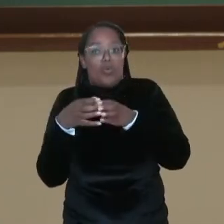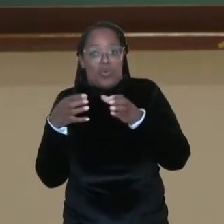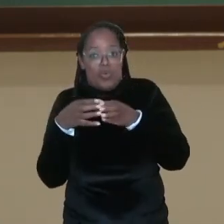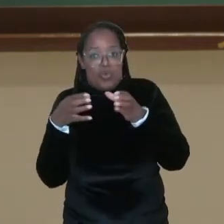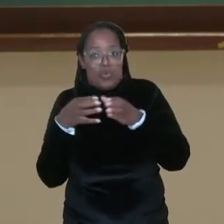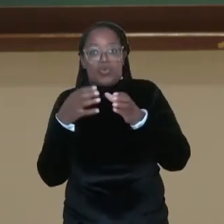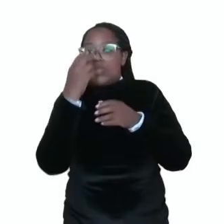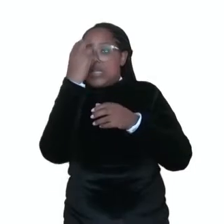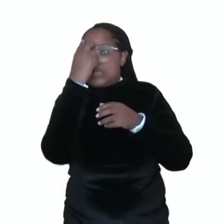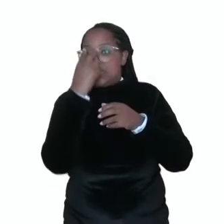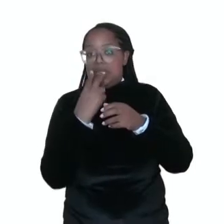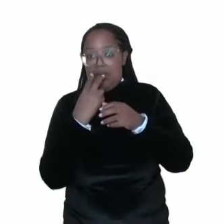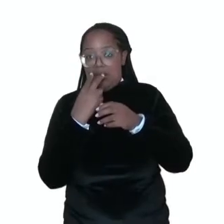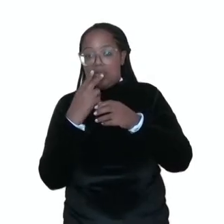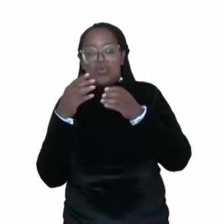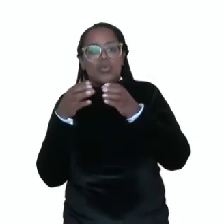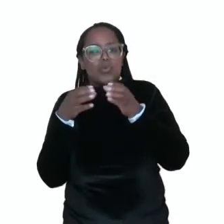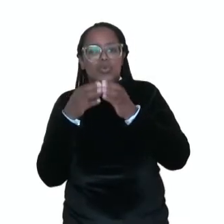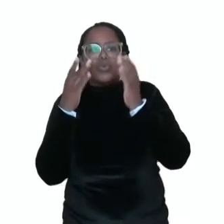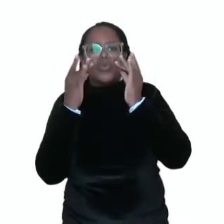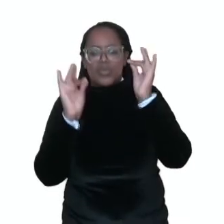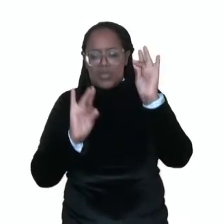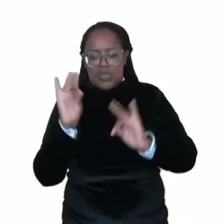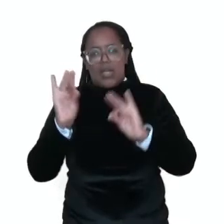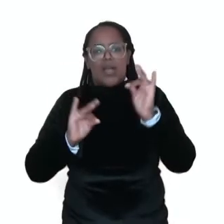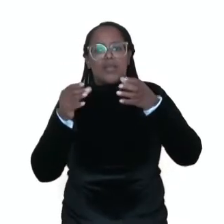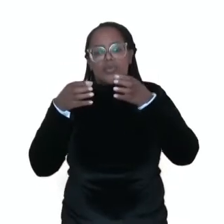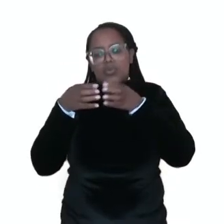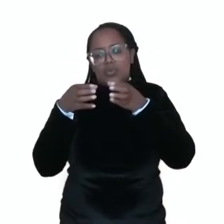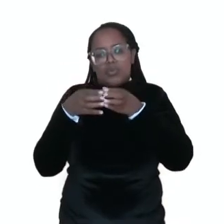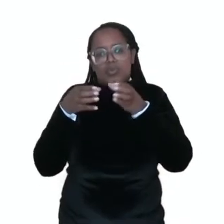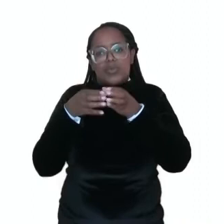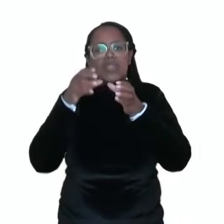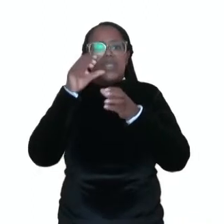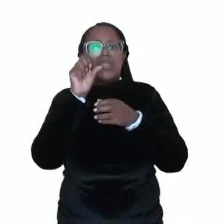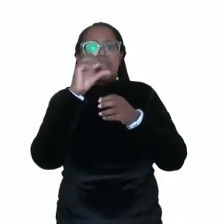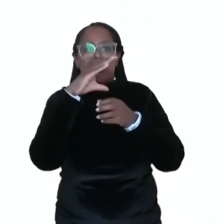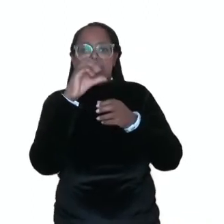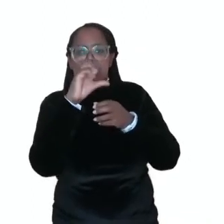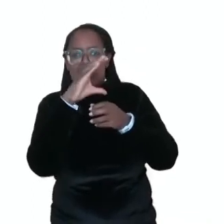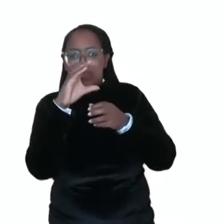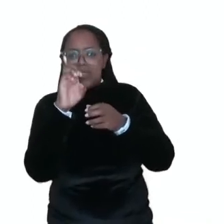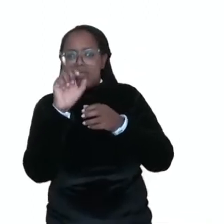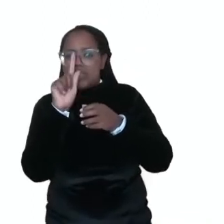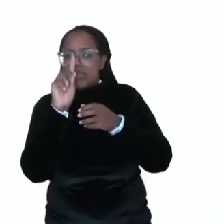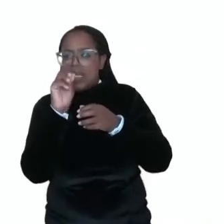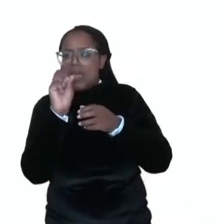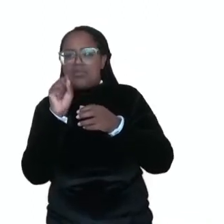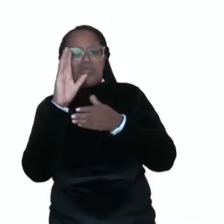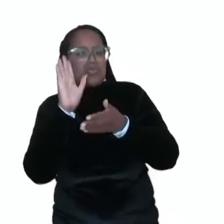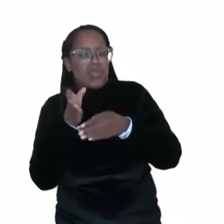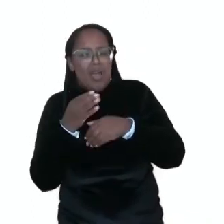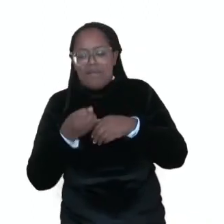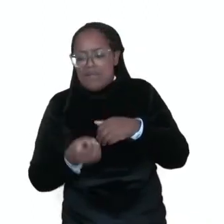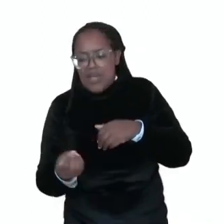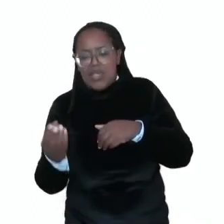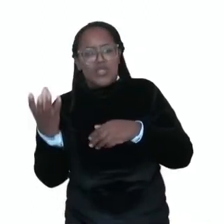Desvio Coletivo com a performance cego já viajou grande parte do Brasil